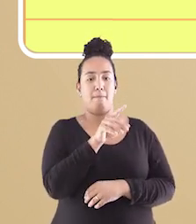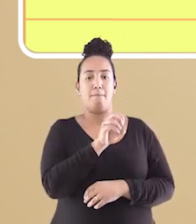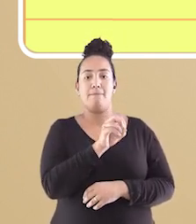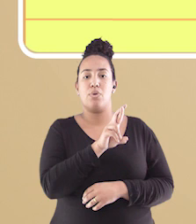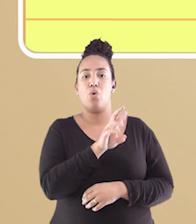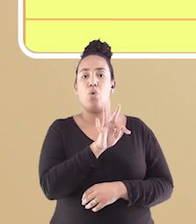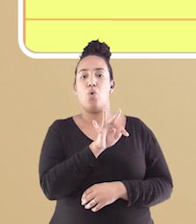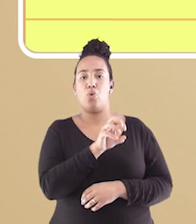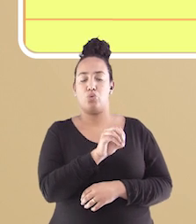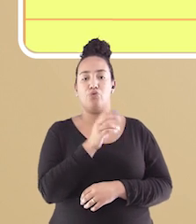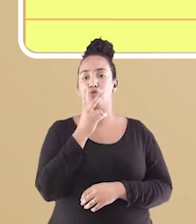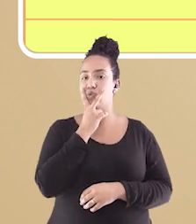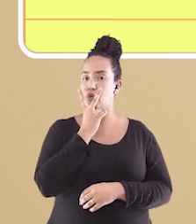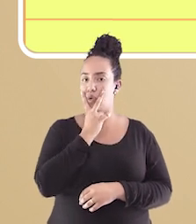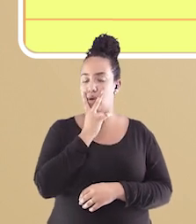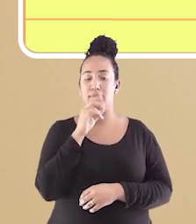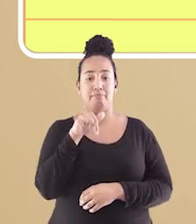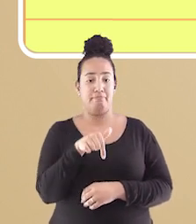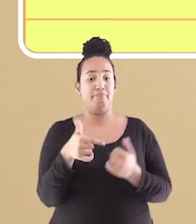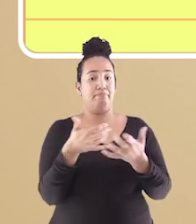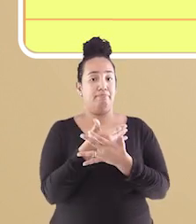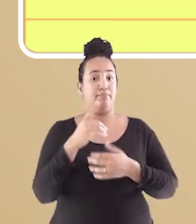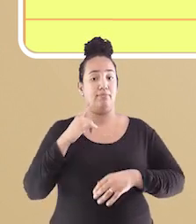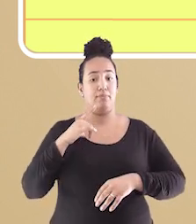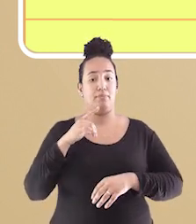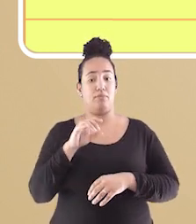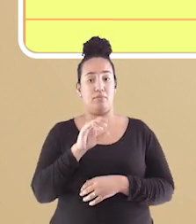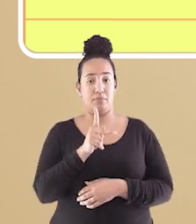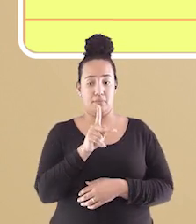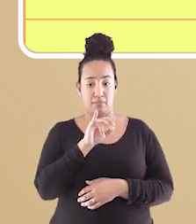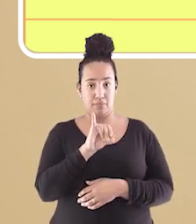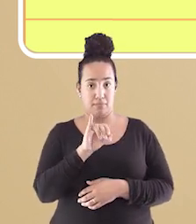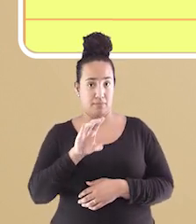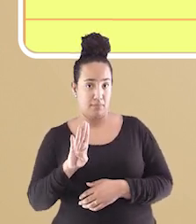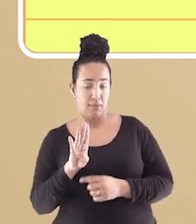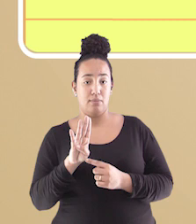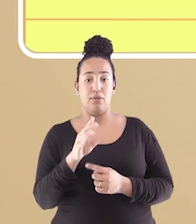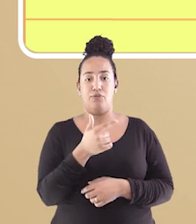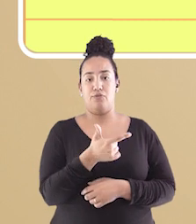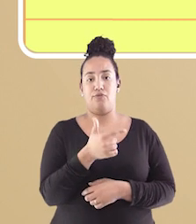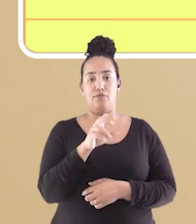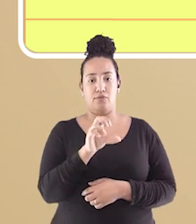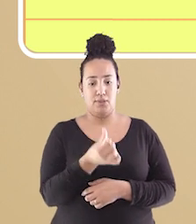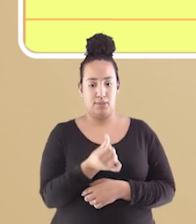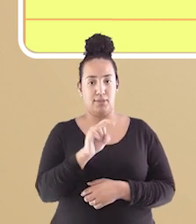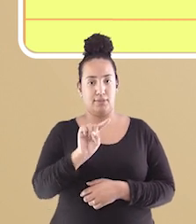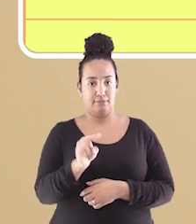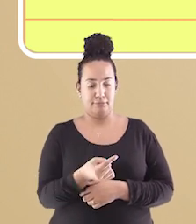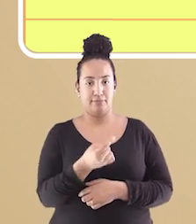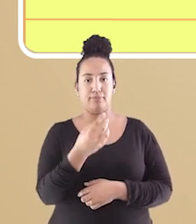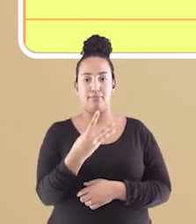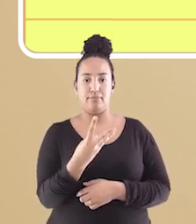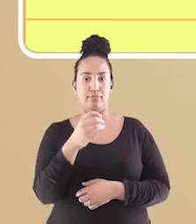portuário de Tubarão. A cidade possui um produto interno bruto, PIB, de 26